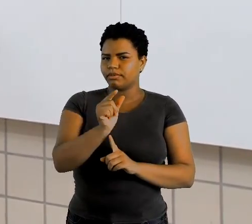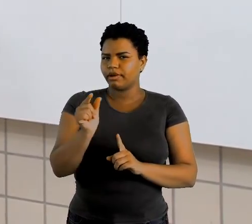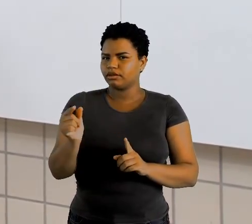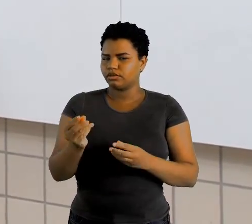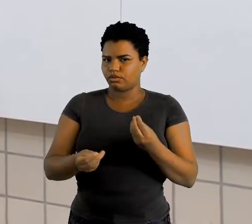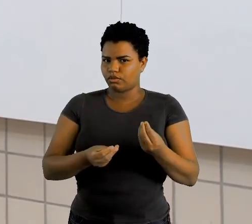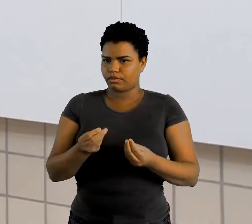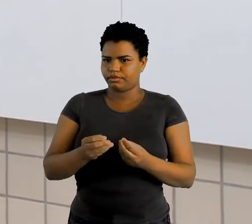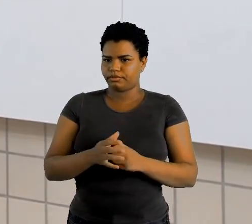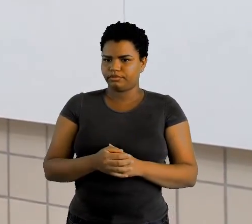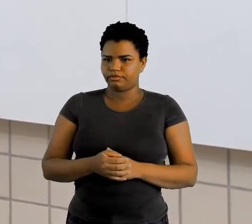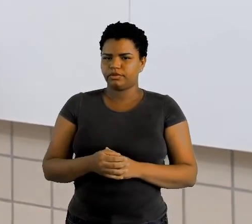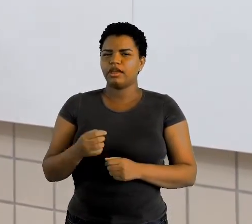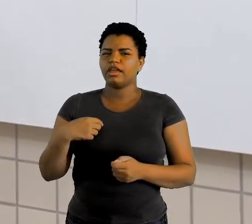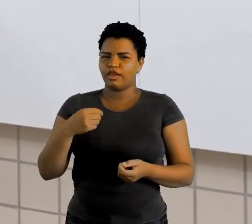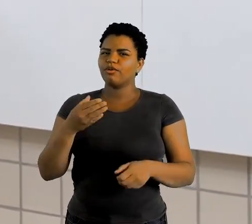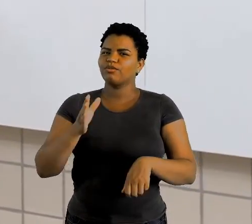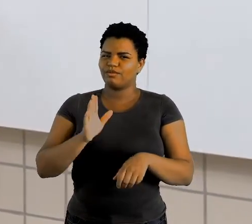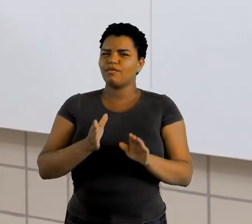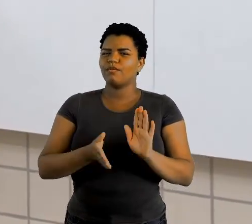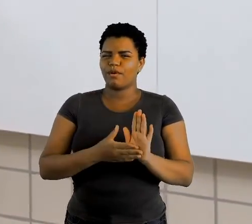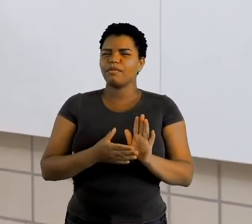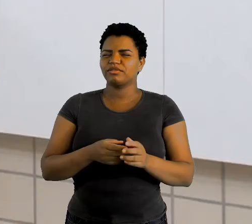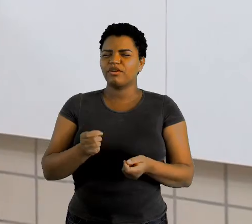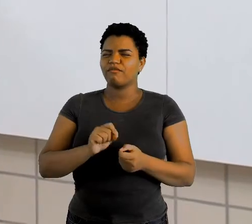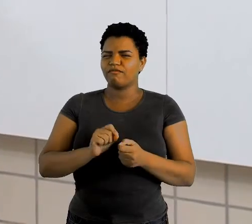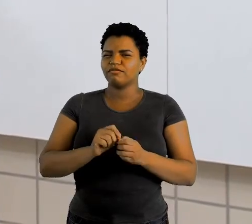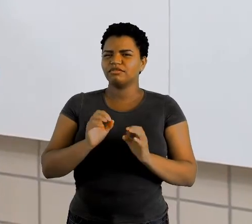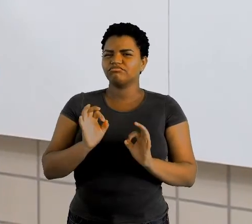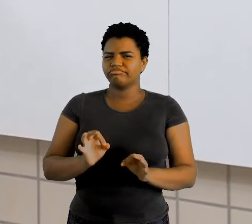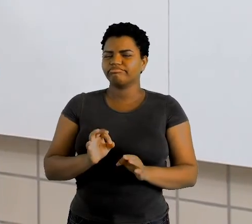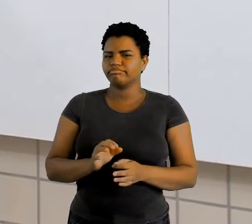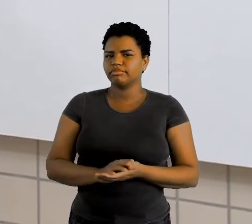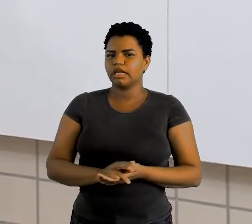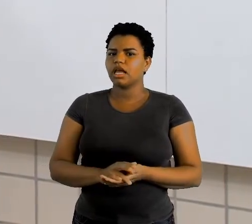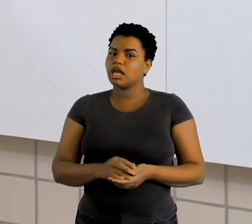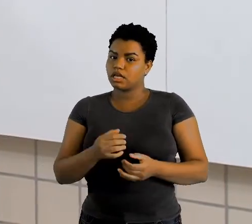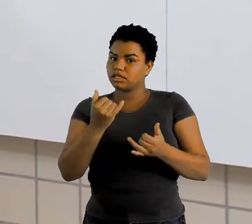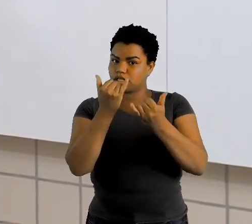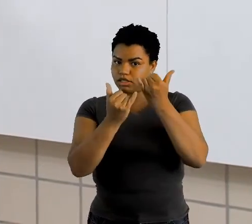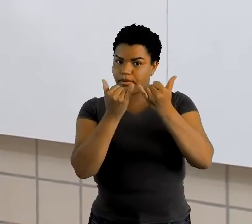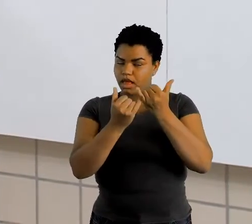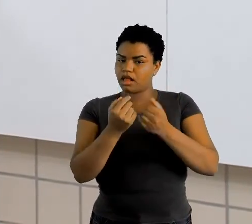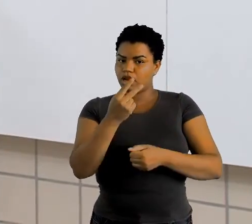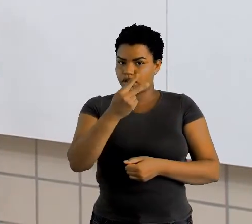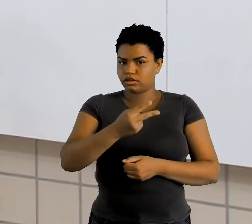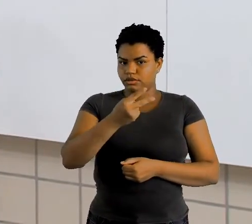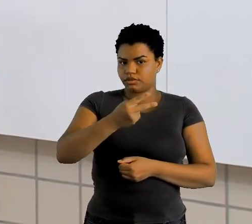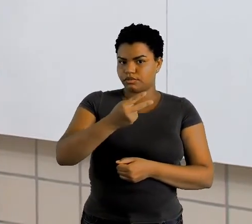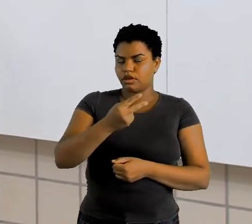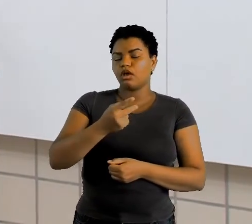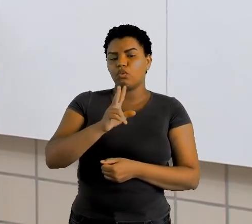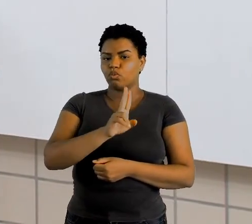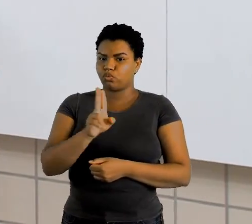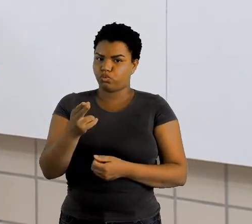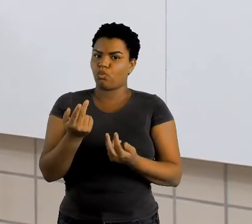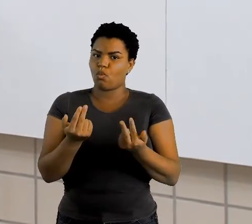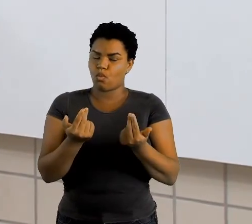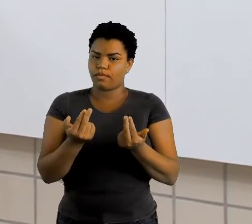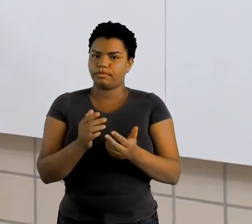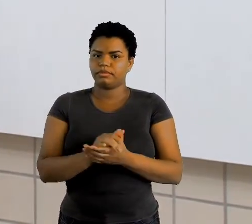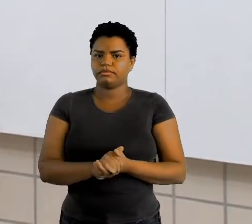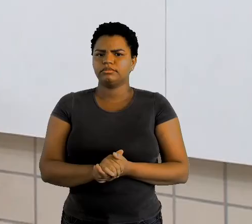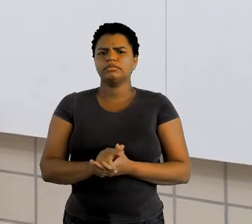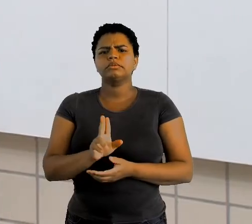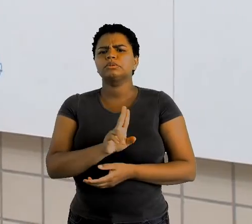aqui eu fiz de propósito essas duas aqui são semelhantes elas recebem o mesmo nome que